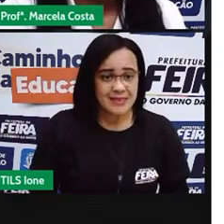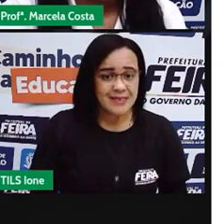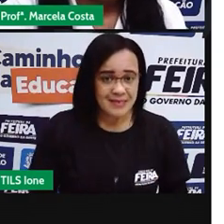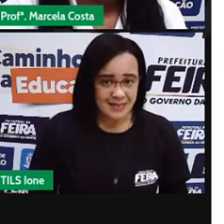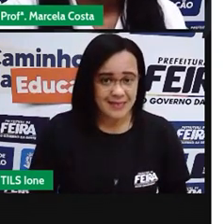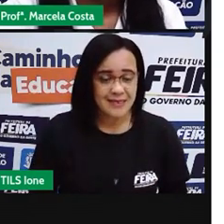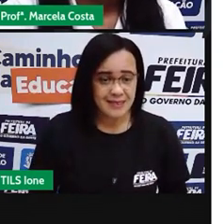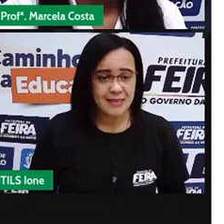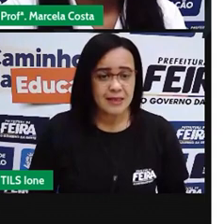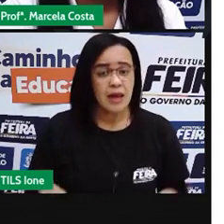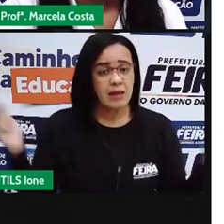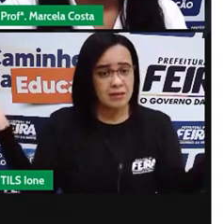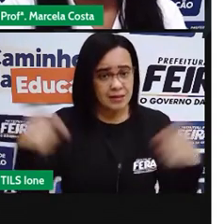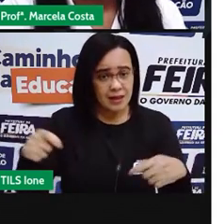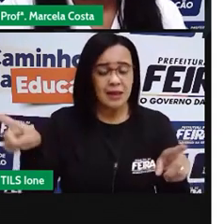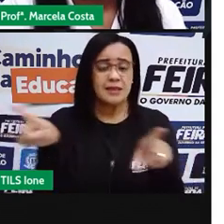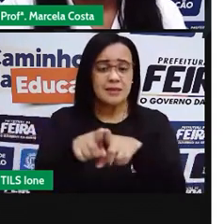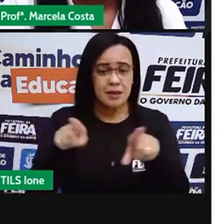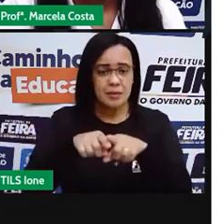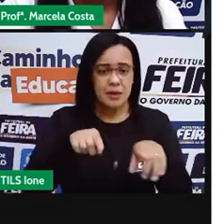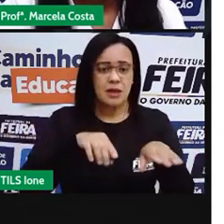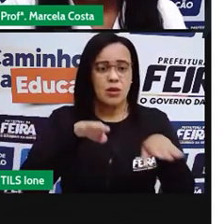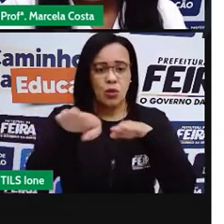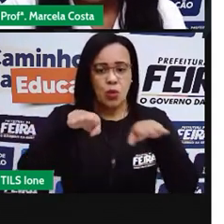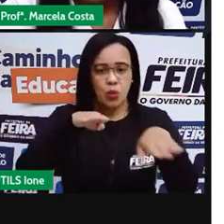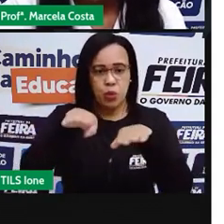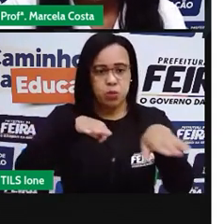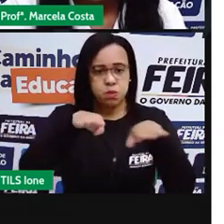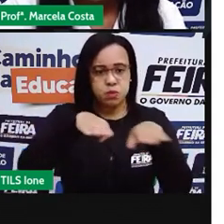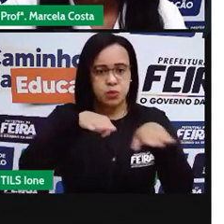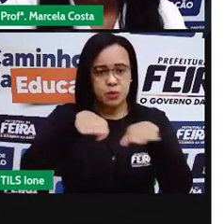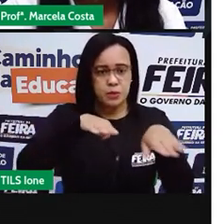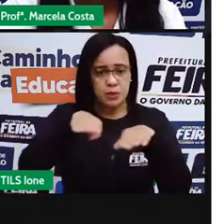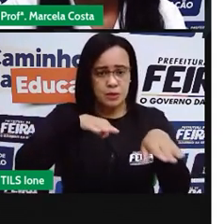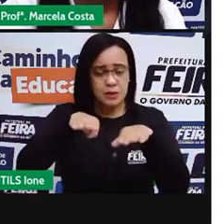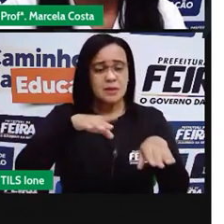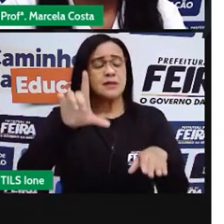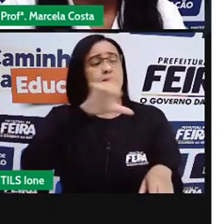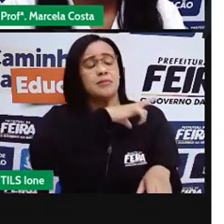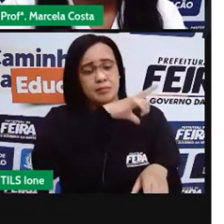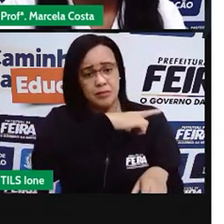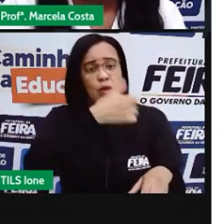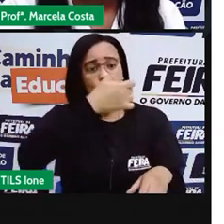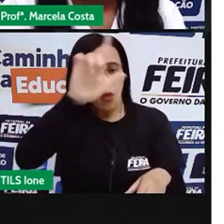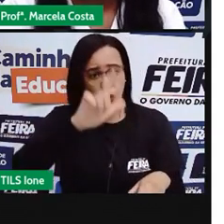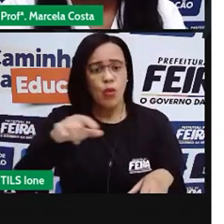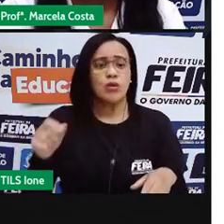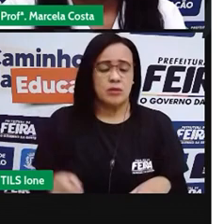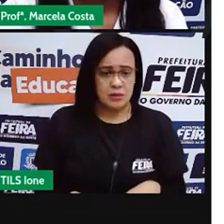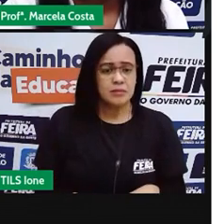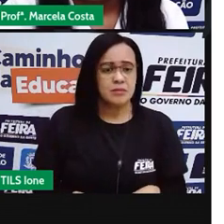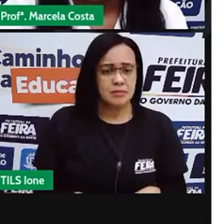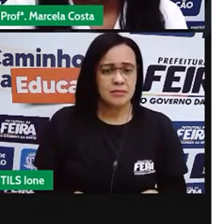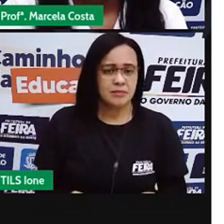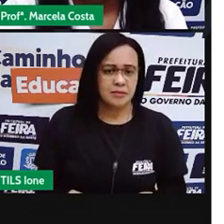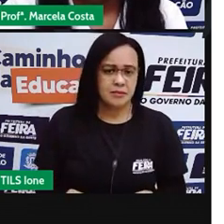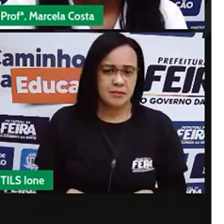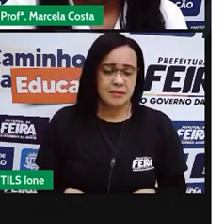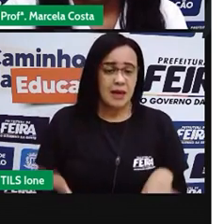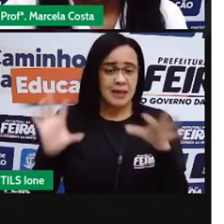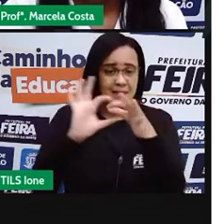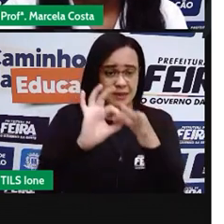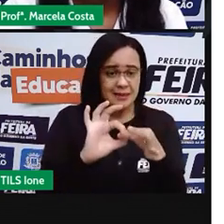avenidas, com a avenidas, com